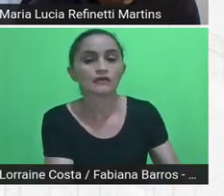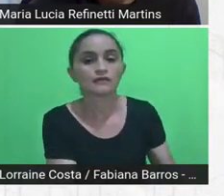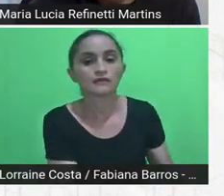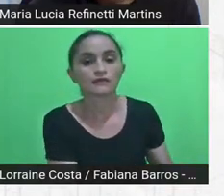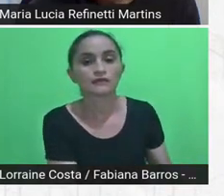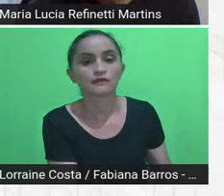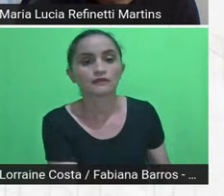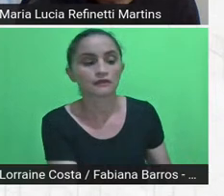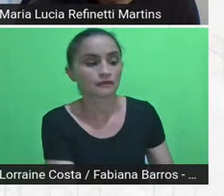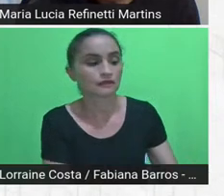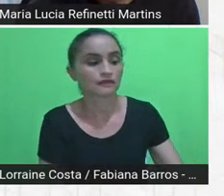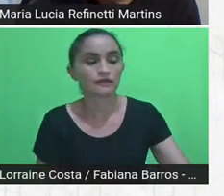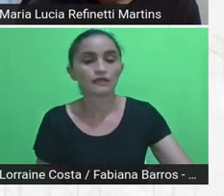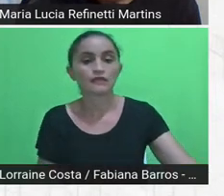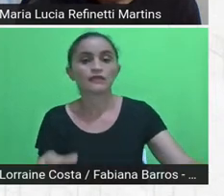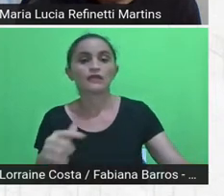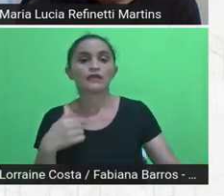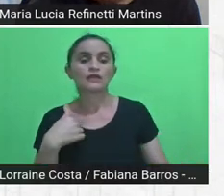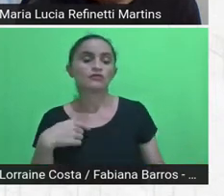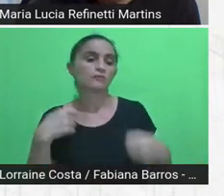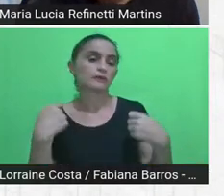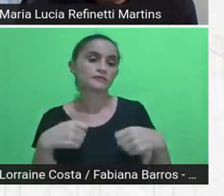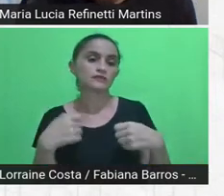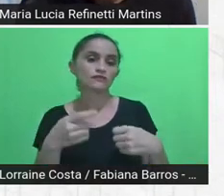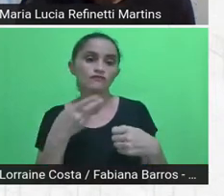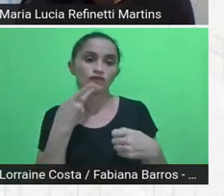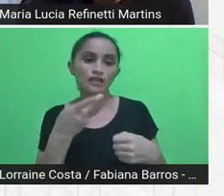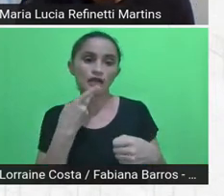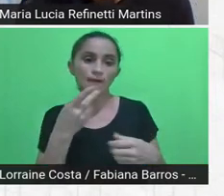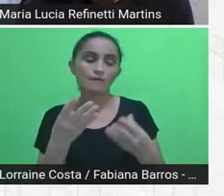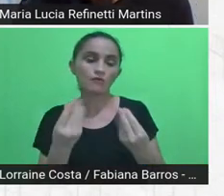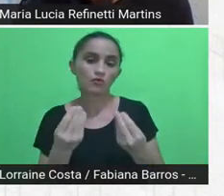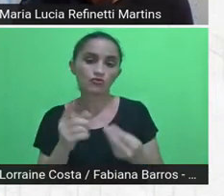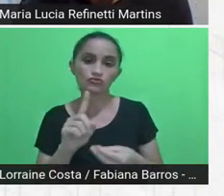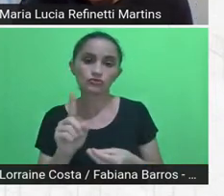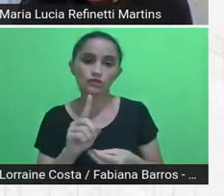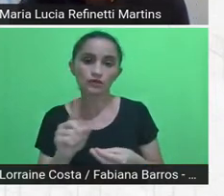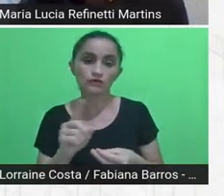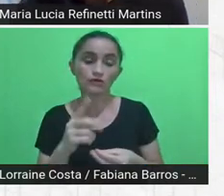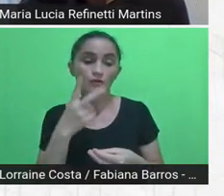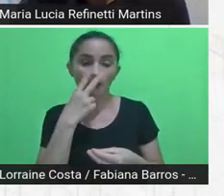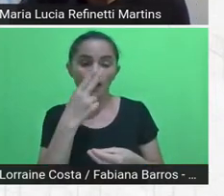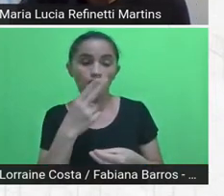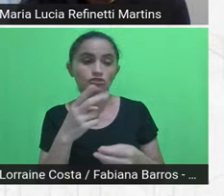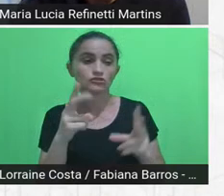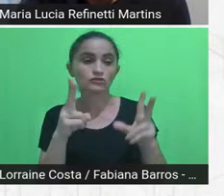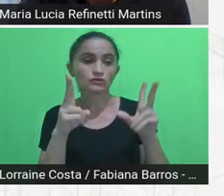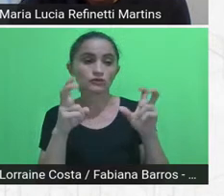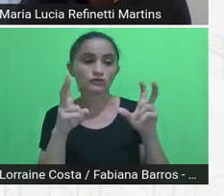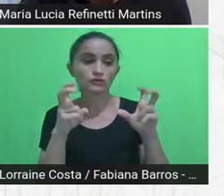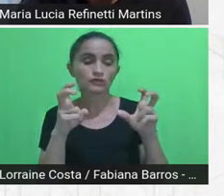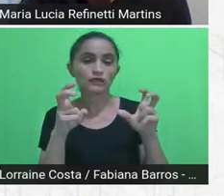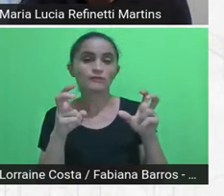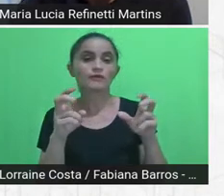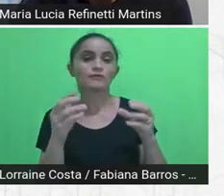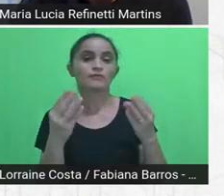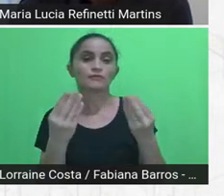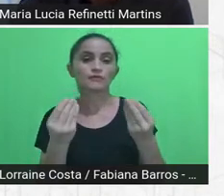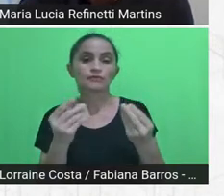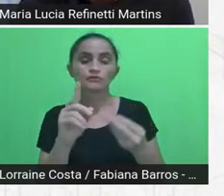porque acho que foi, talvez, o tema predominante aqui colocado,